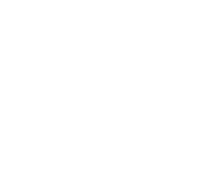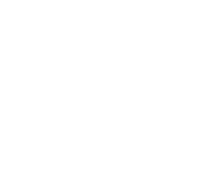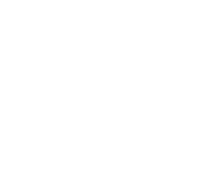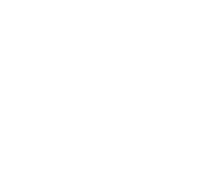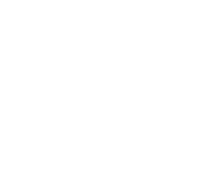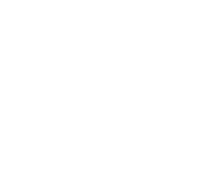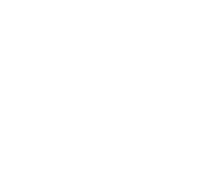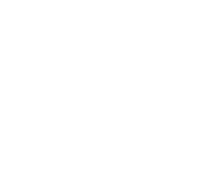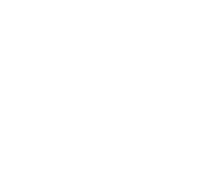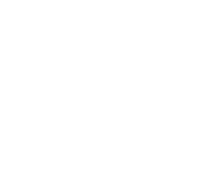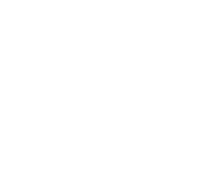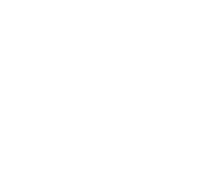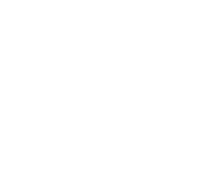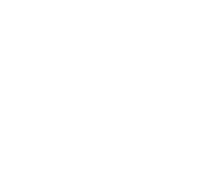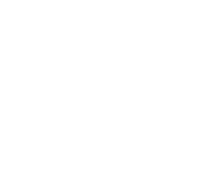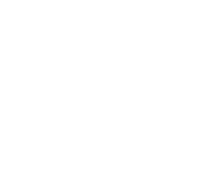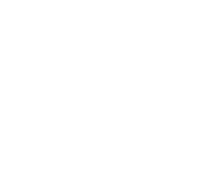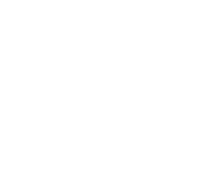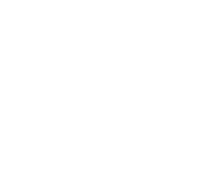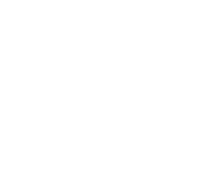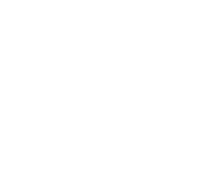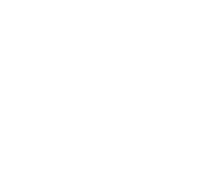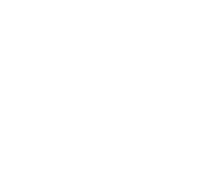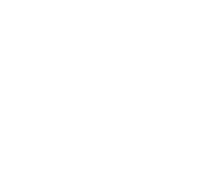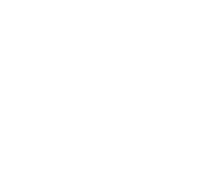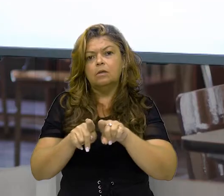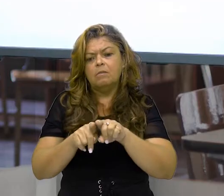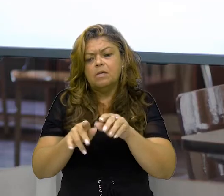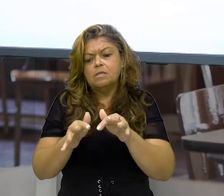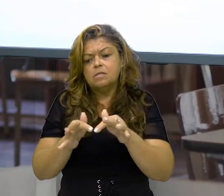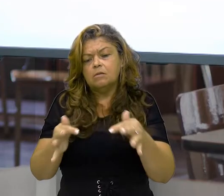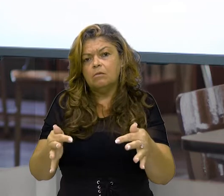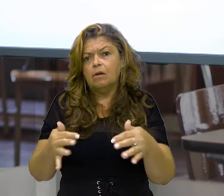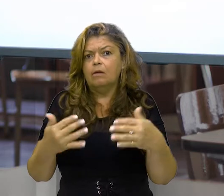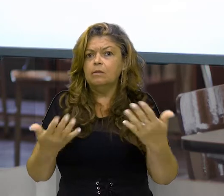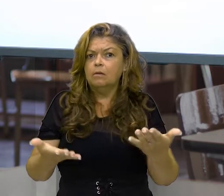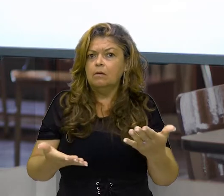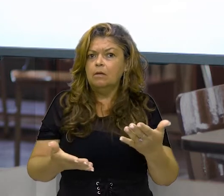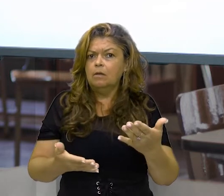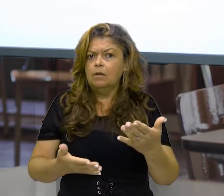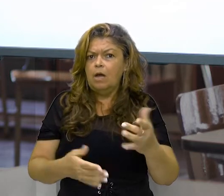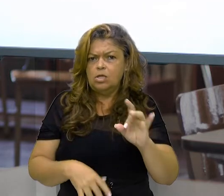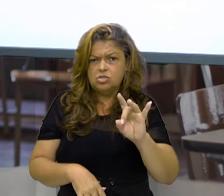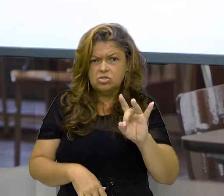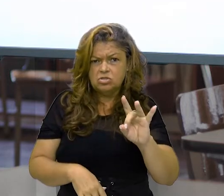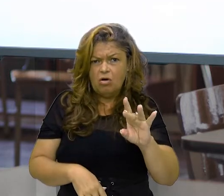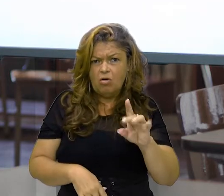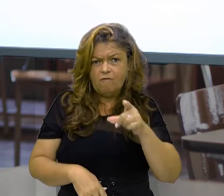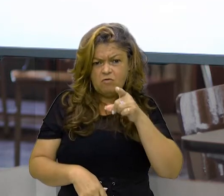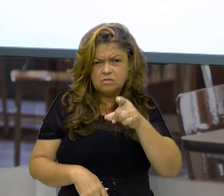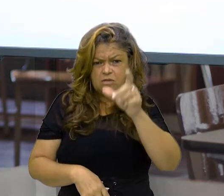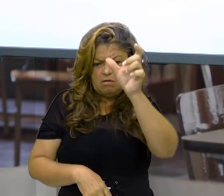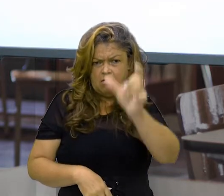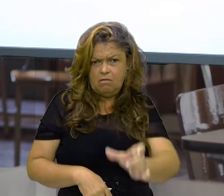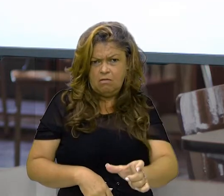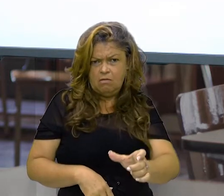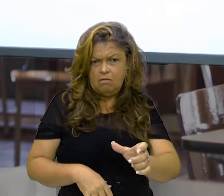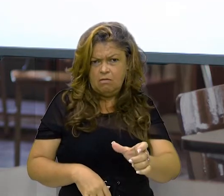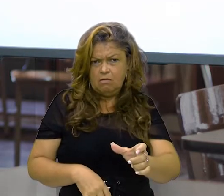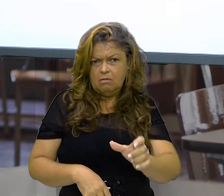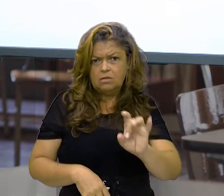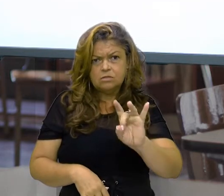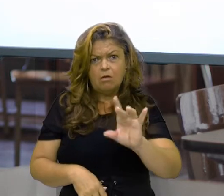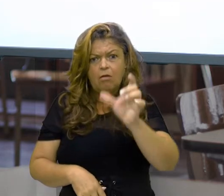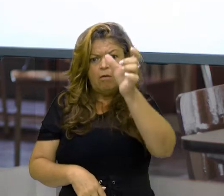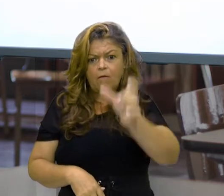como única, irrepetível e singular. Está bem claro, né? Então, só existe você e sempre existirá e